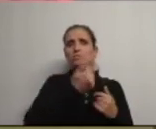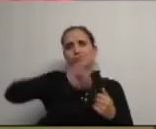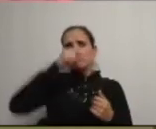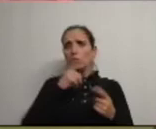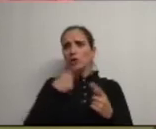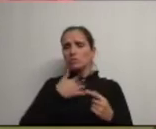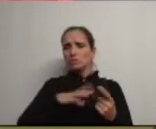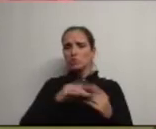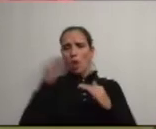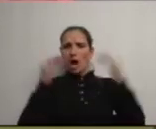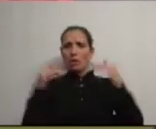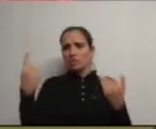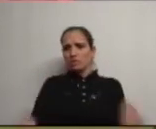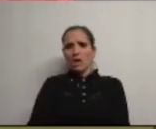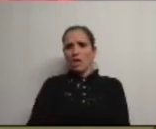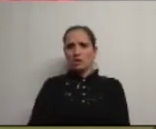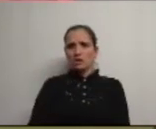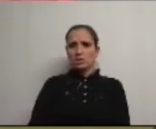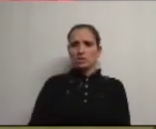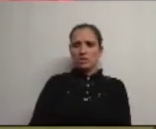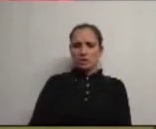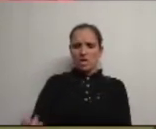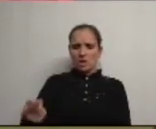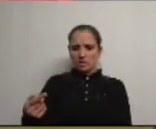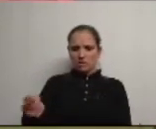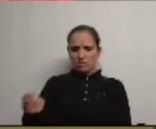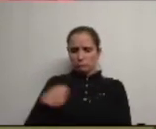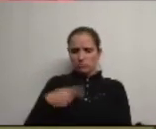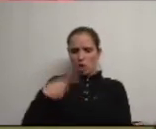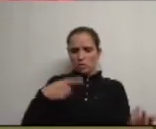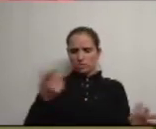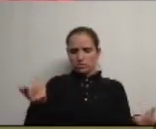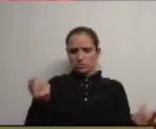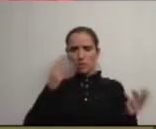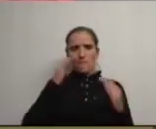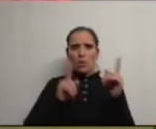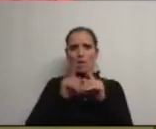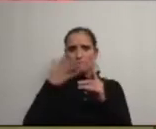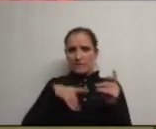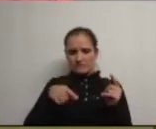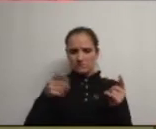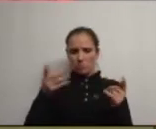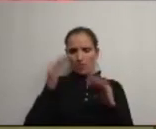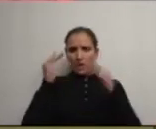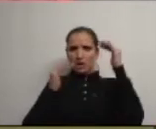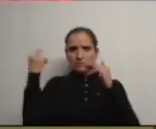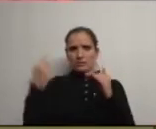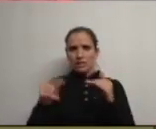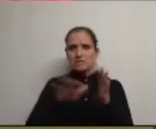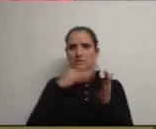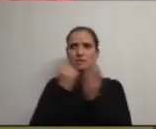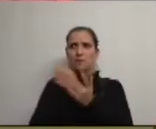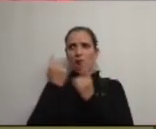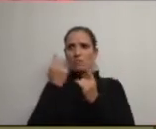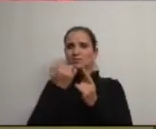portanto há aqui sempre um equilíbrio há sempre aqui um equilíbrio e é isso que nós procuramos adotar e quando há equilíbrios há sempre